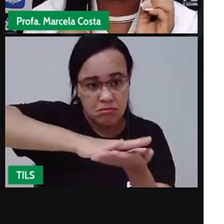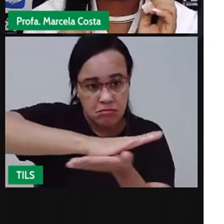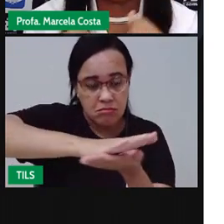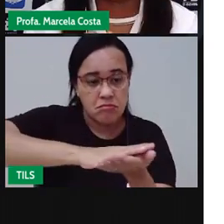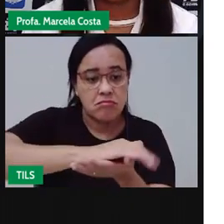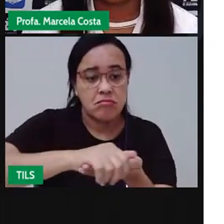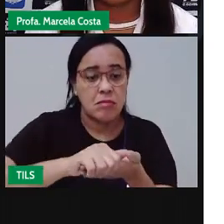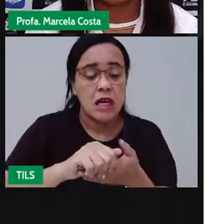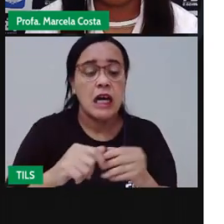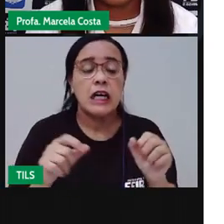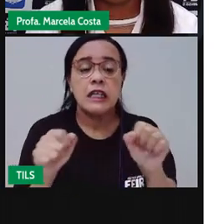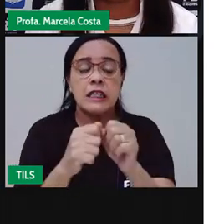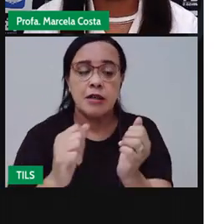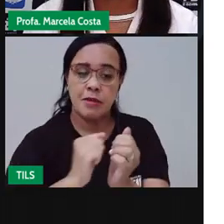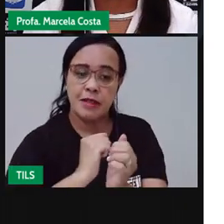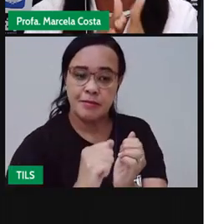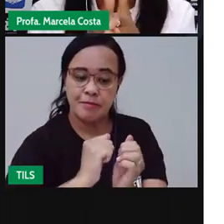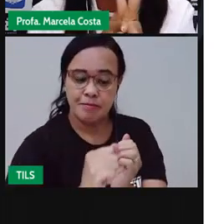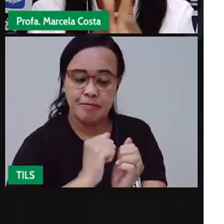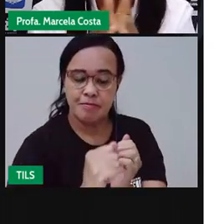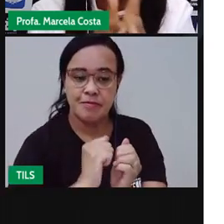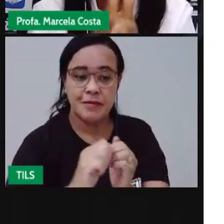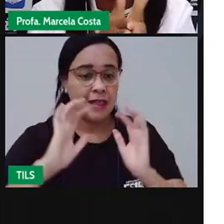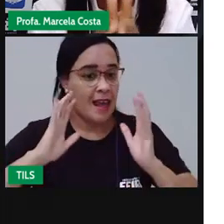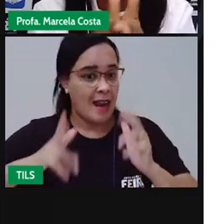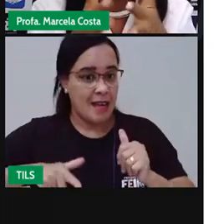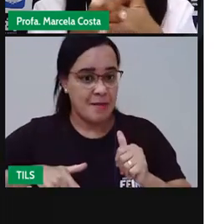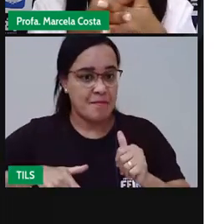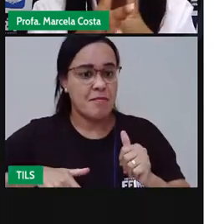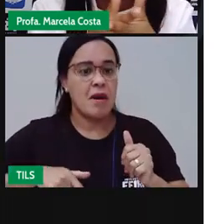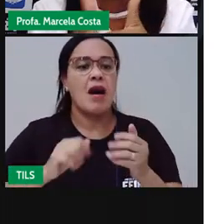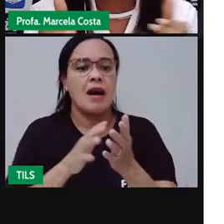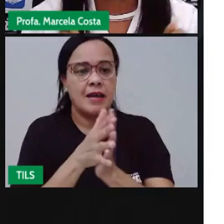unhas, tá? Deixa elas bem limpinhas, assim, ó.